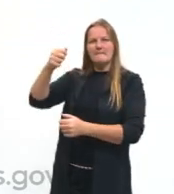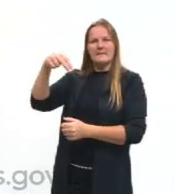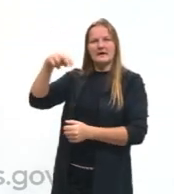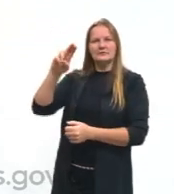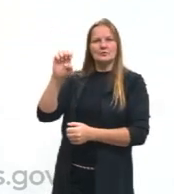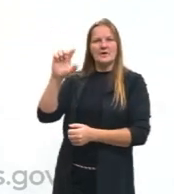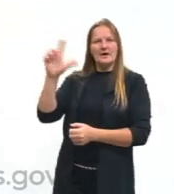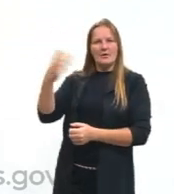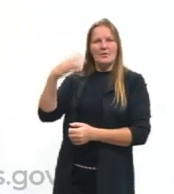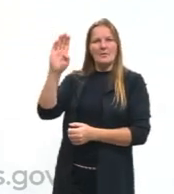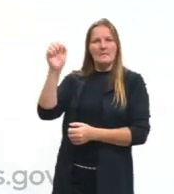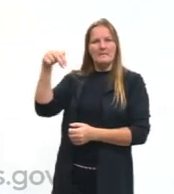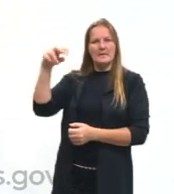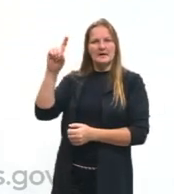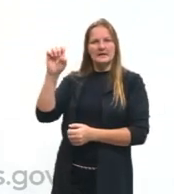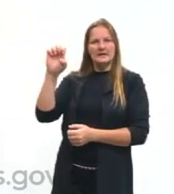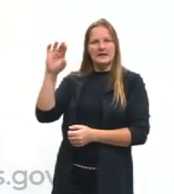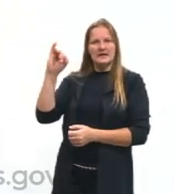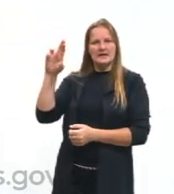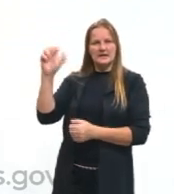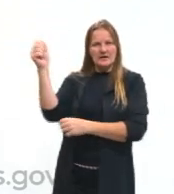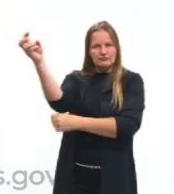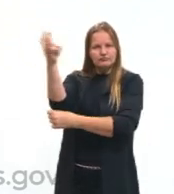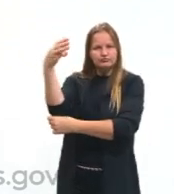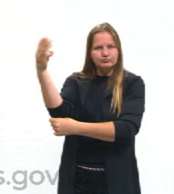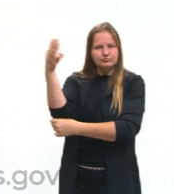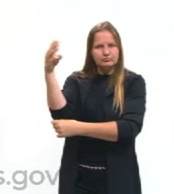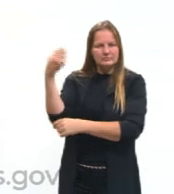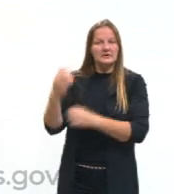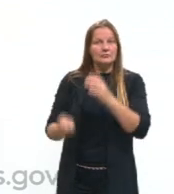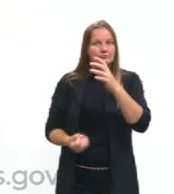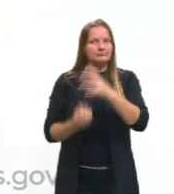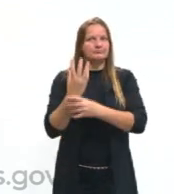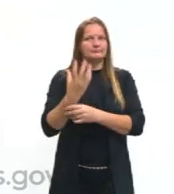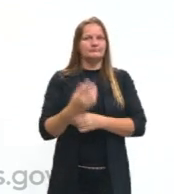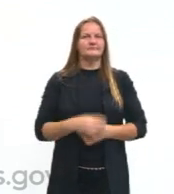gente começar a nossa discussão sobre esse assunto. E ele nos fala,